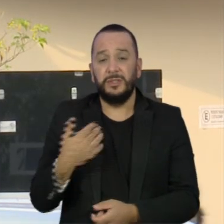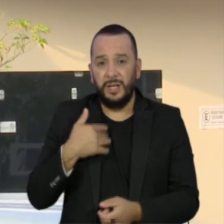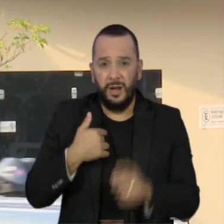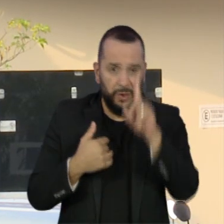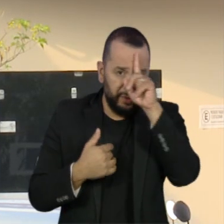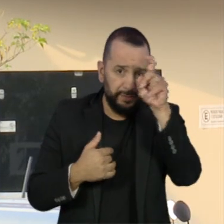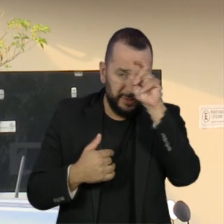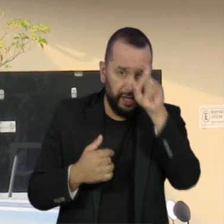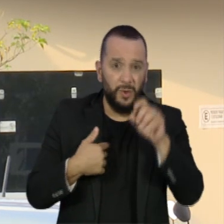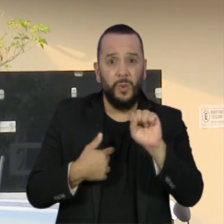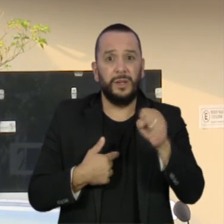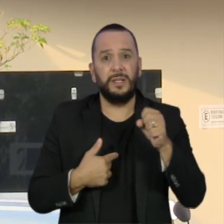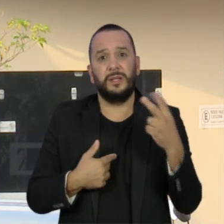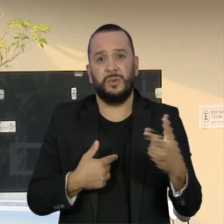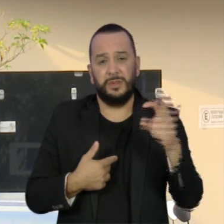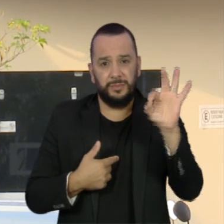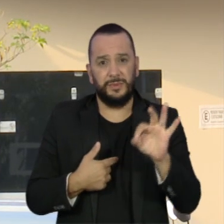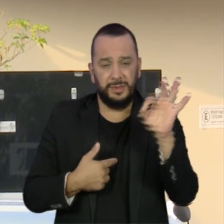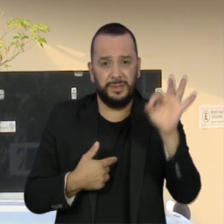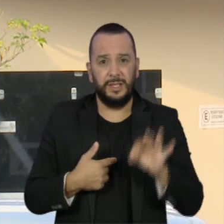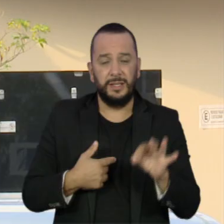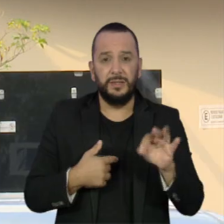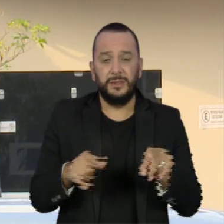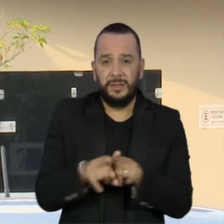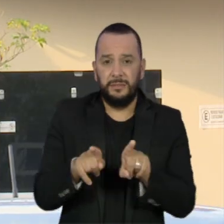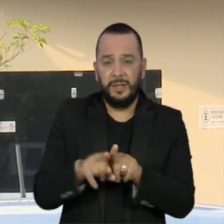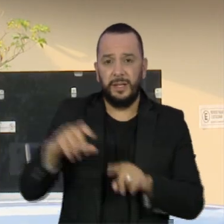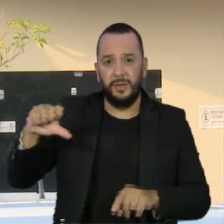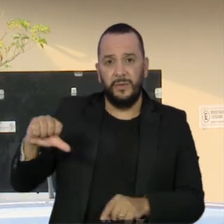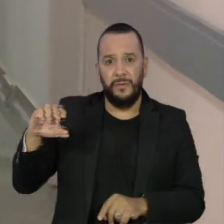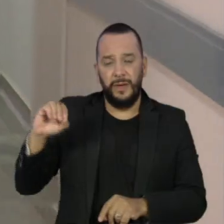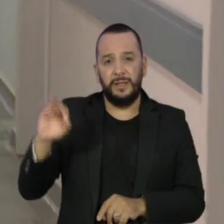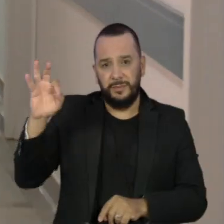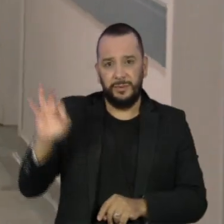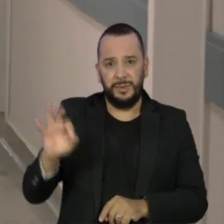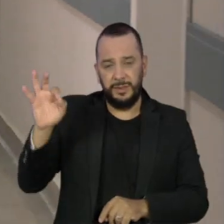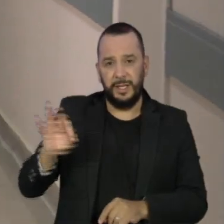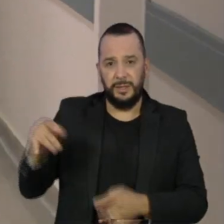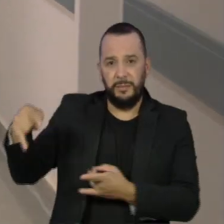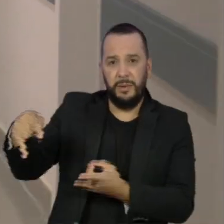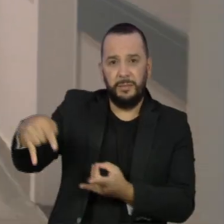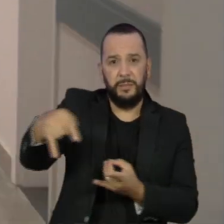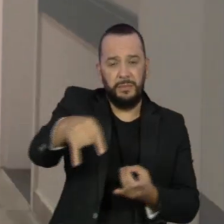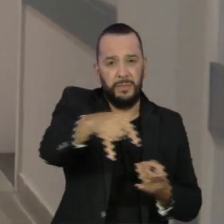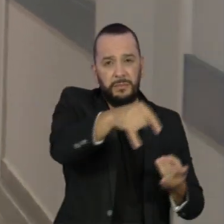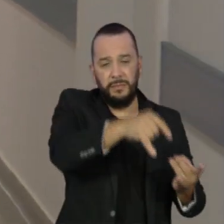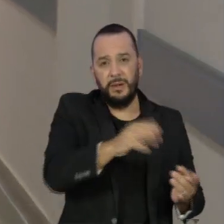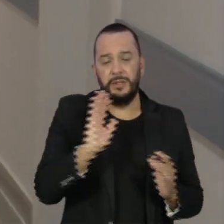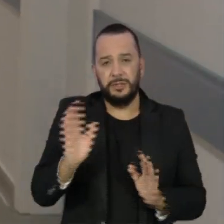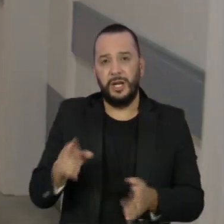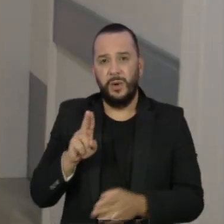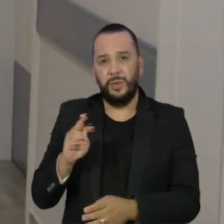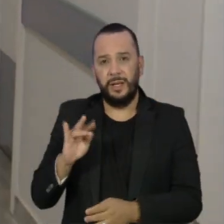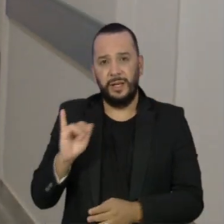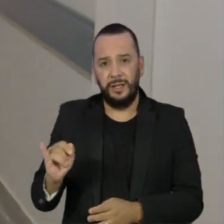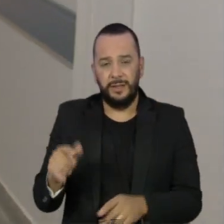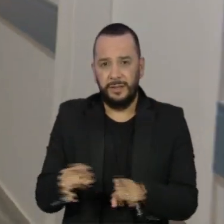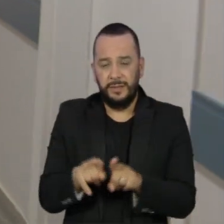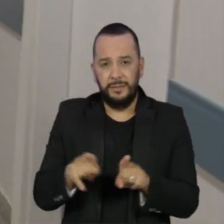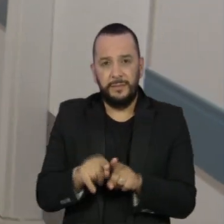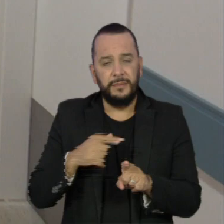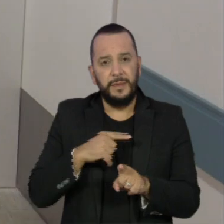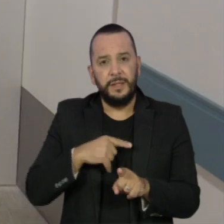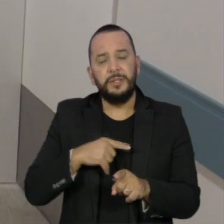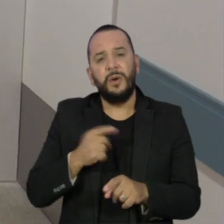geral, 82% e 90%, respectivamente, dos leitos da unidade de tratamento intensivo e da semi